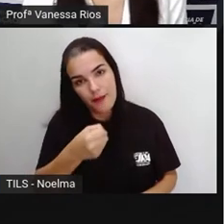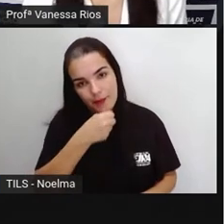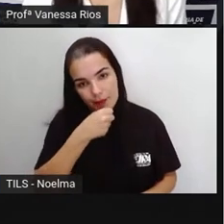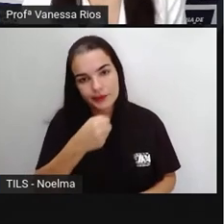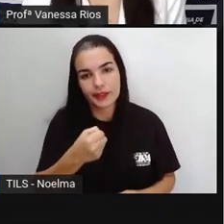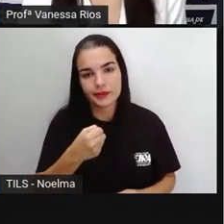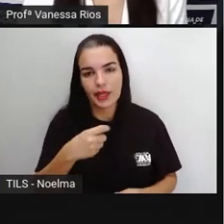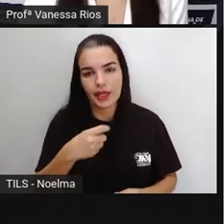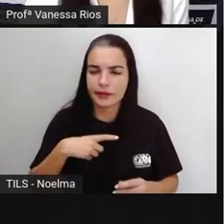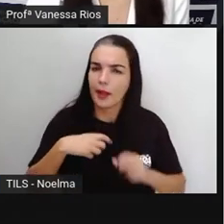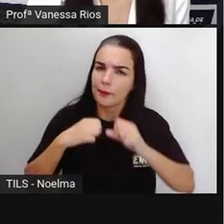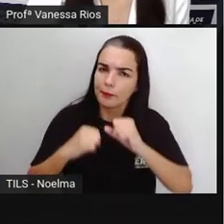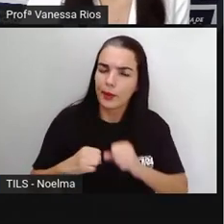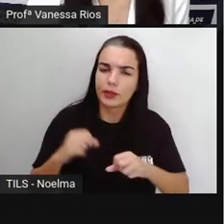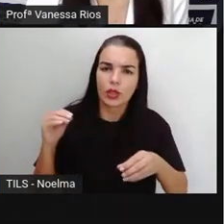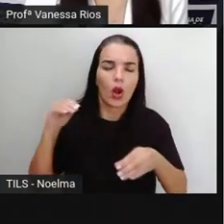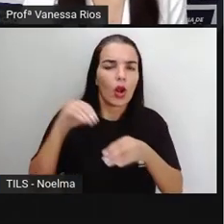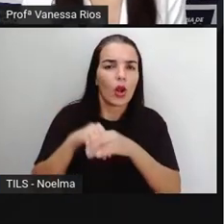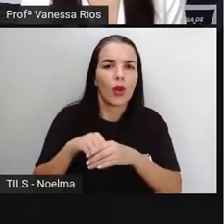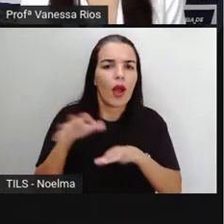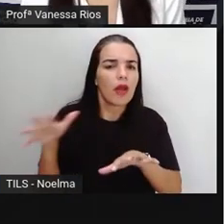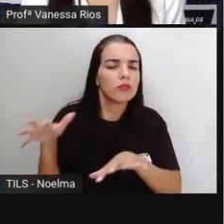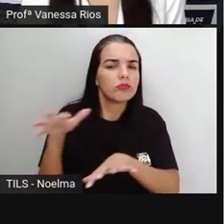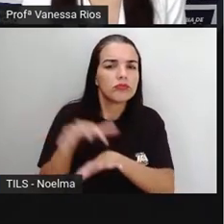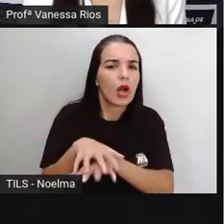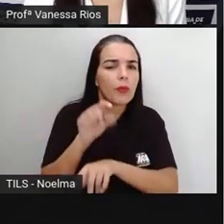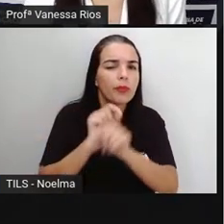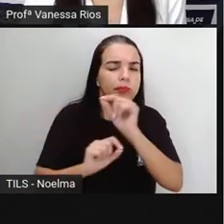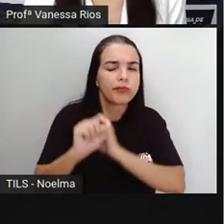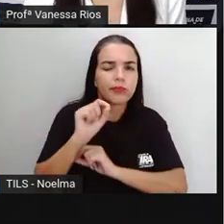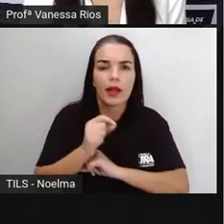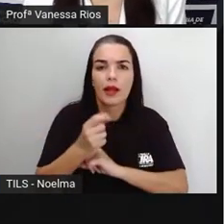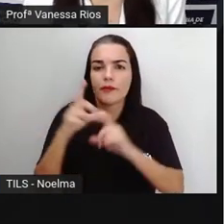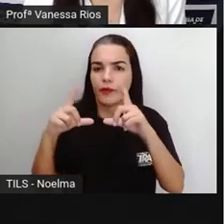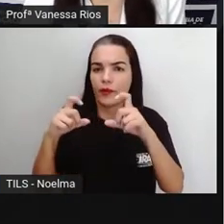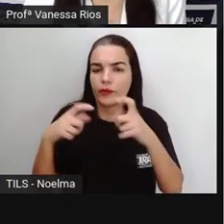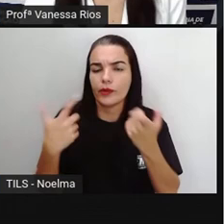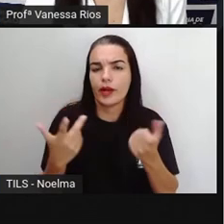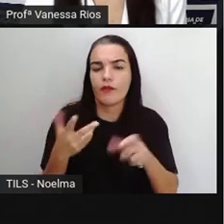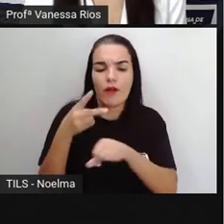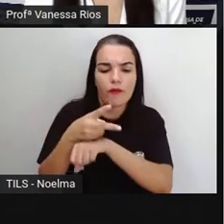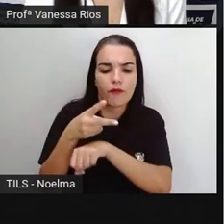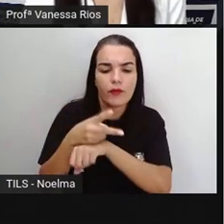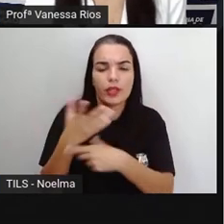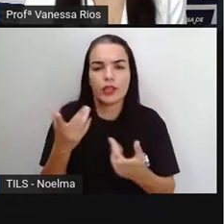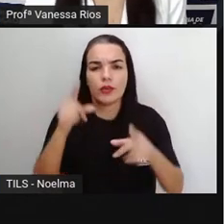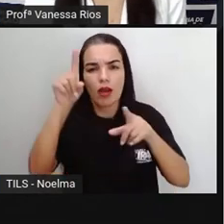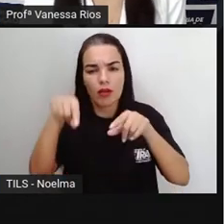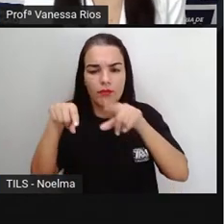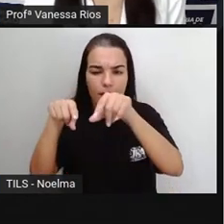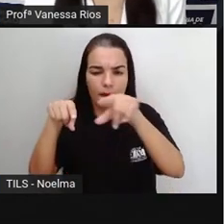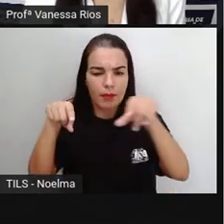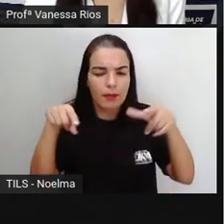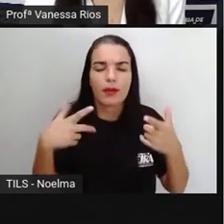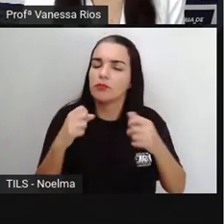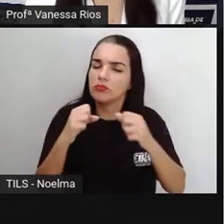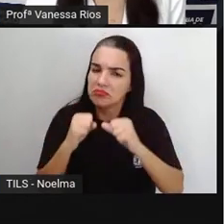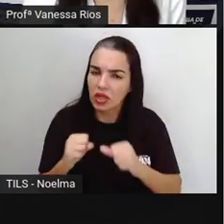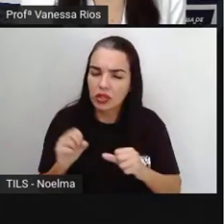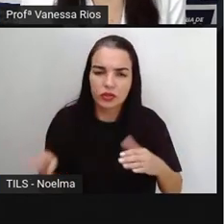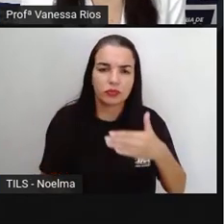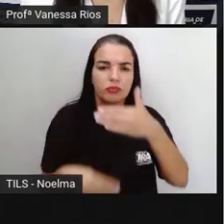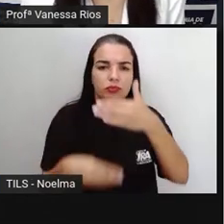fotografias, gráficos, vídeos e outros elementos que vão dar complementação às